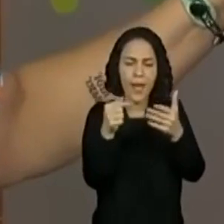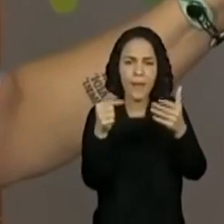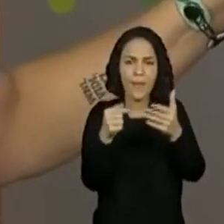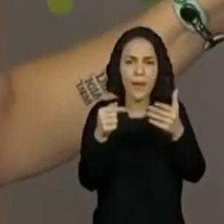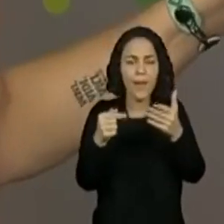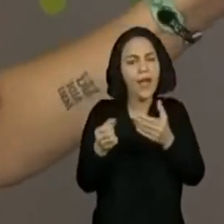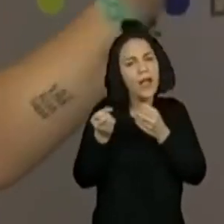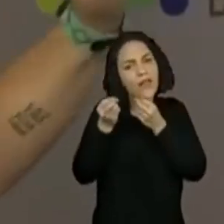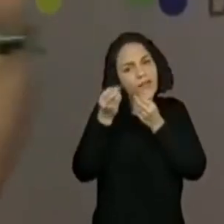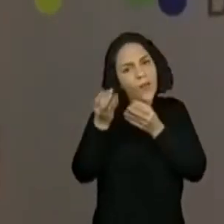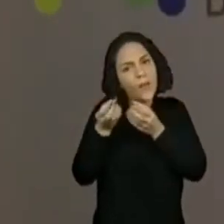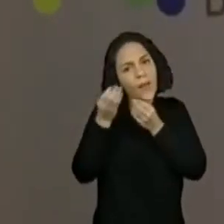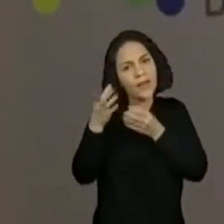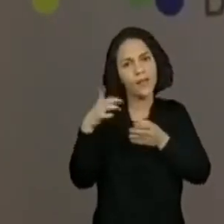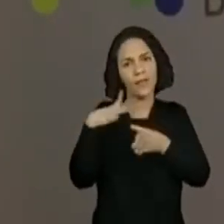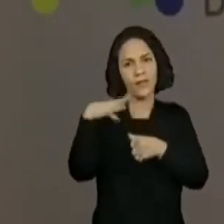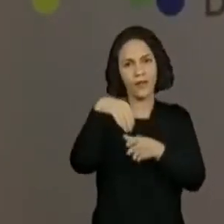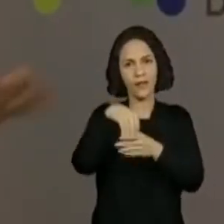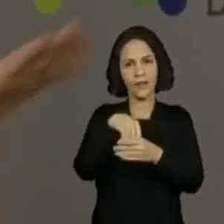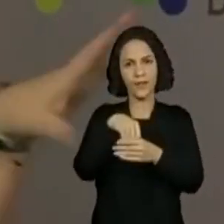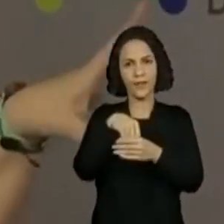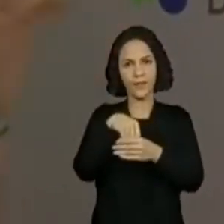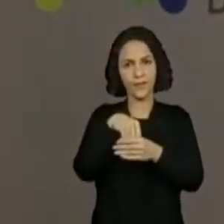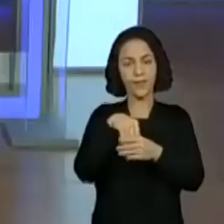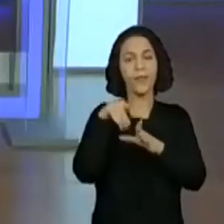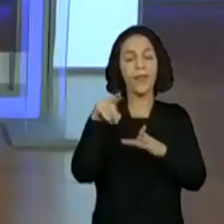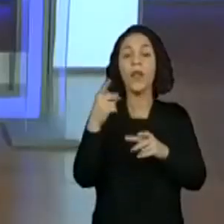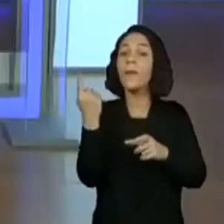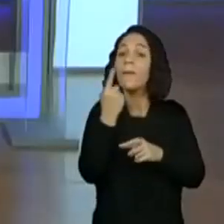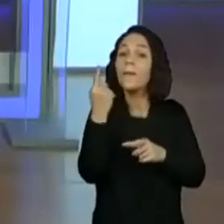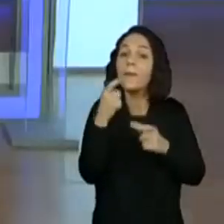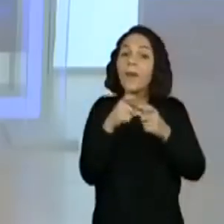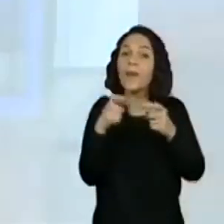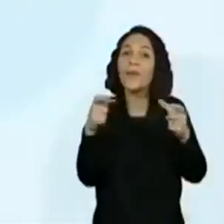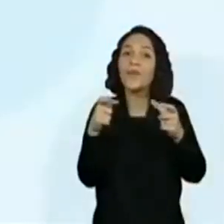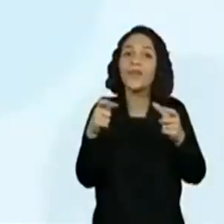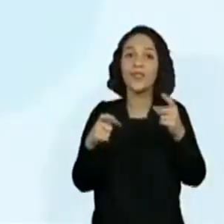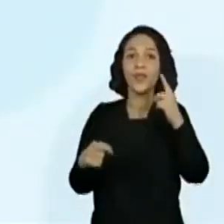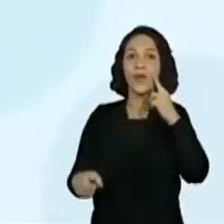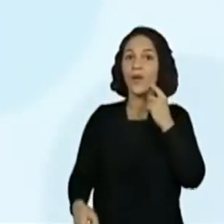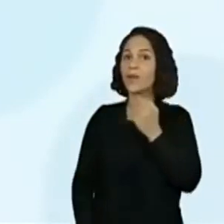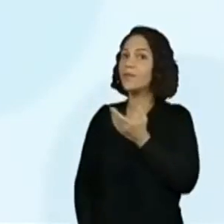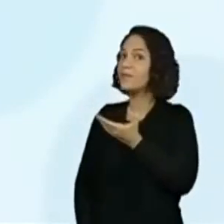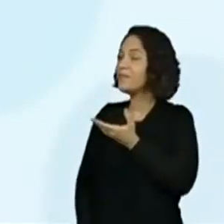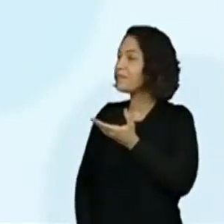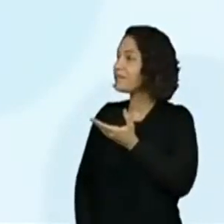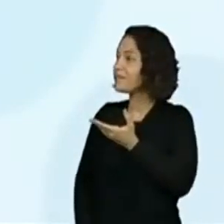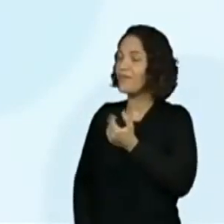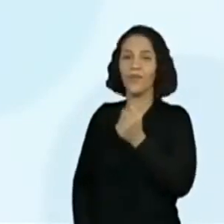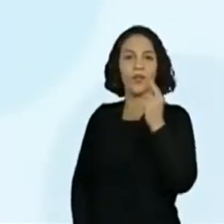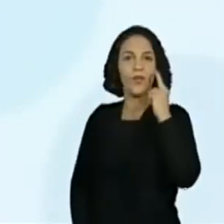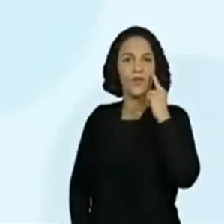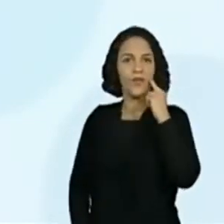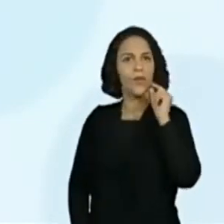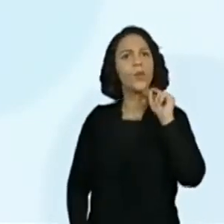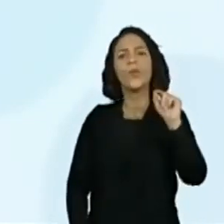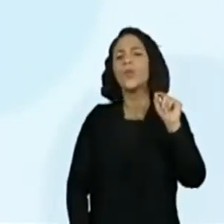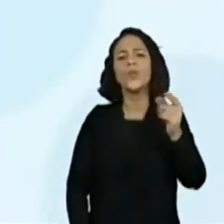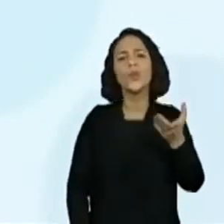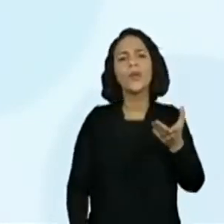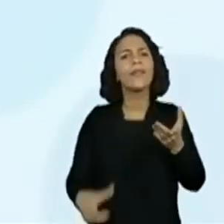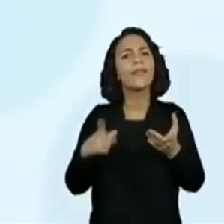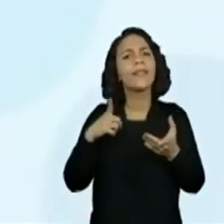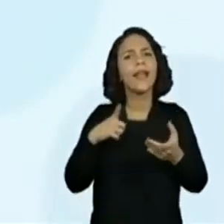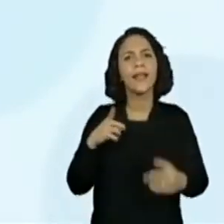para que dê certo. Olha só. Esse é o primeiro convite que aparece. Então, vamos acompanhar aqui com a professora o que tem no